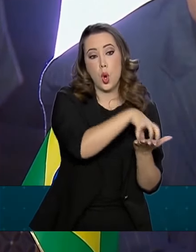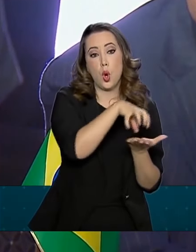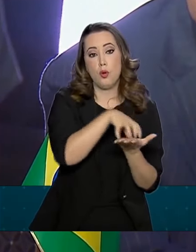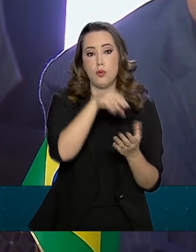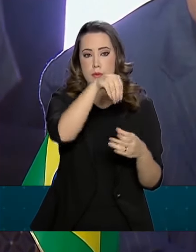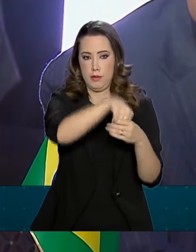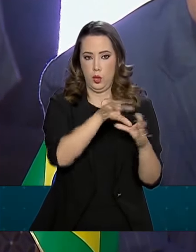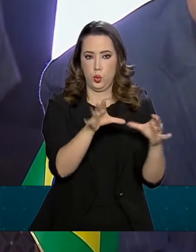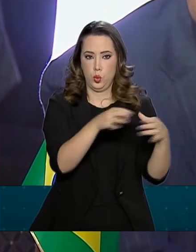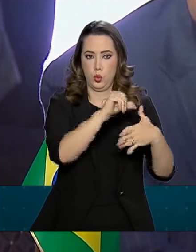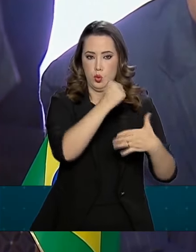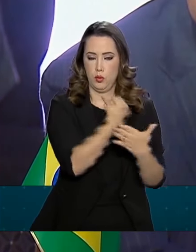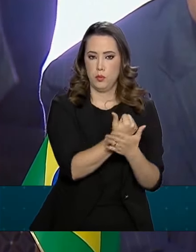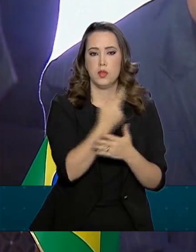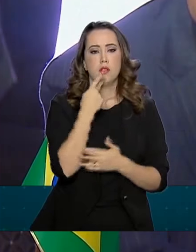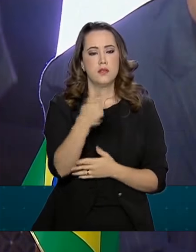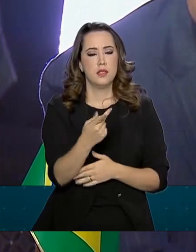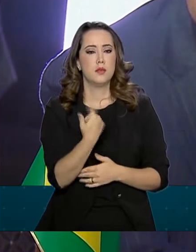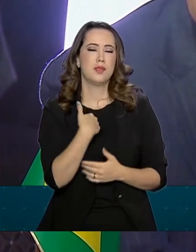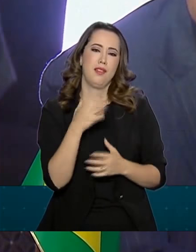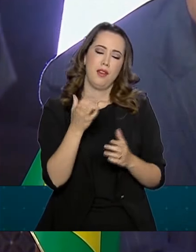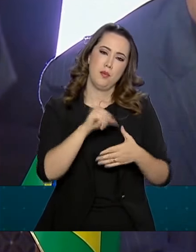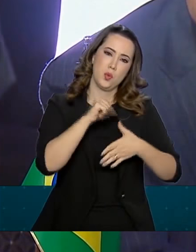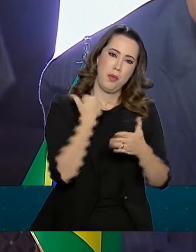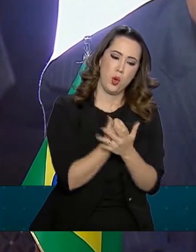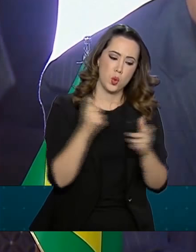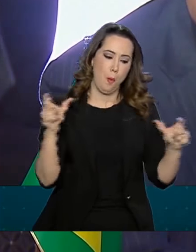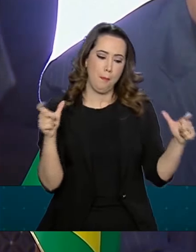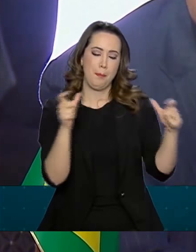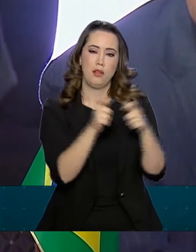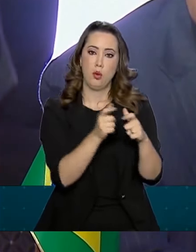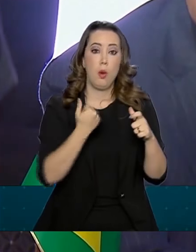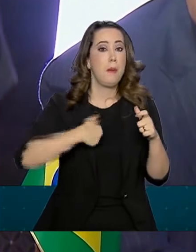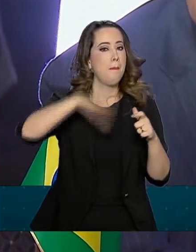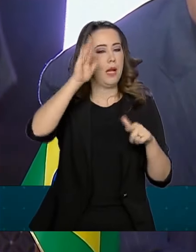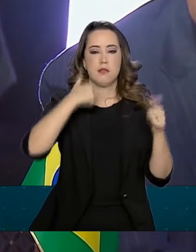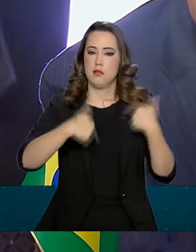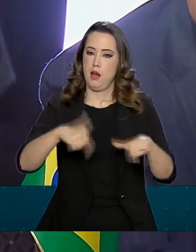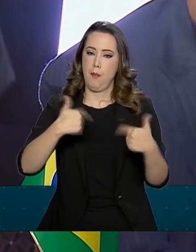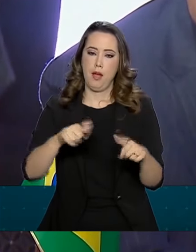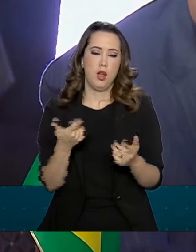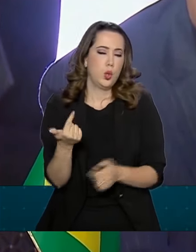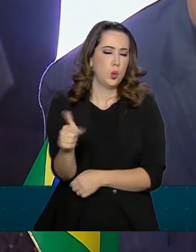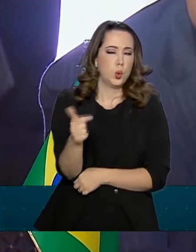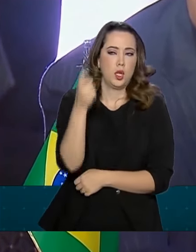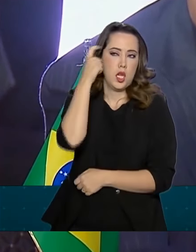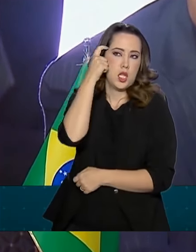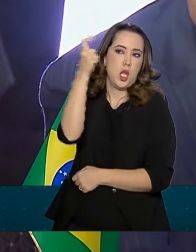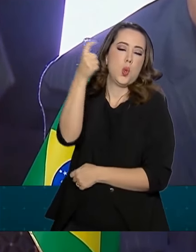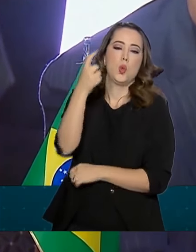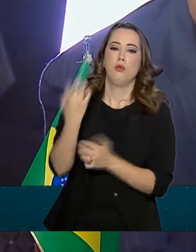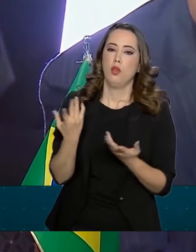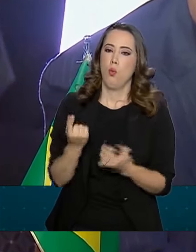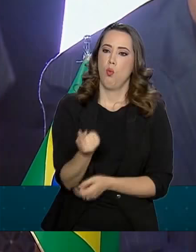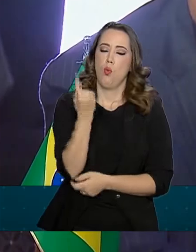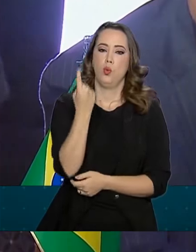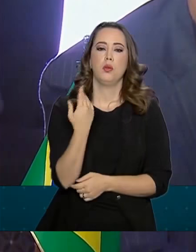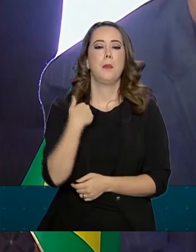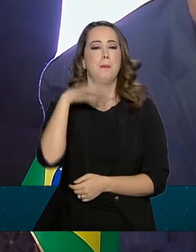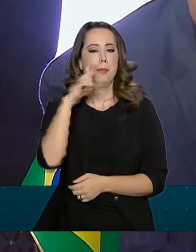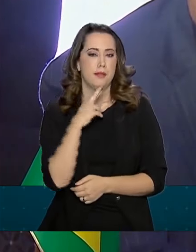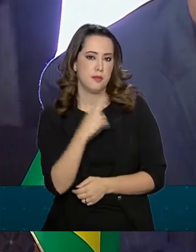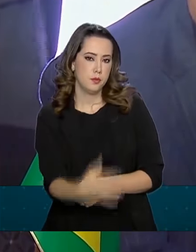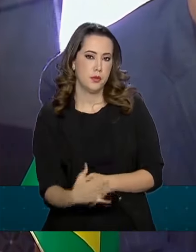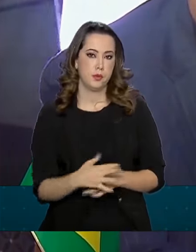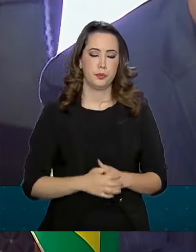claro que queremos um Mercosul de menos discurso e de mais ação, e sem ideologia e muito mais resultados.